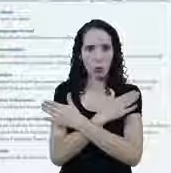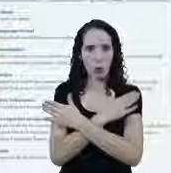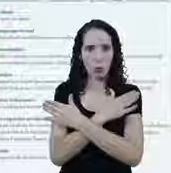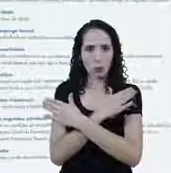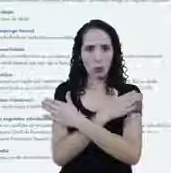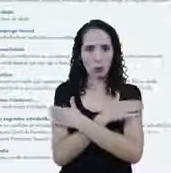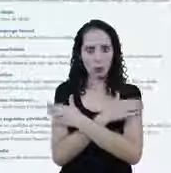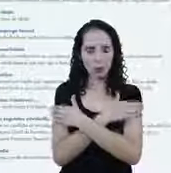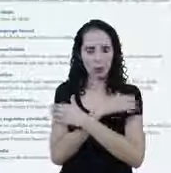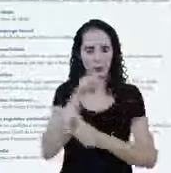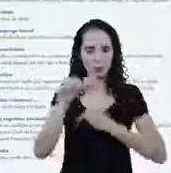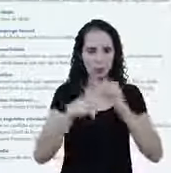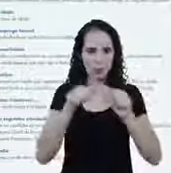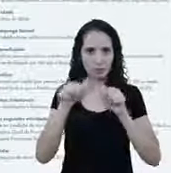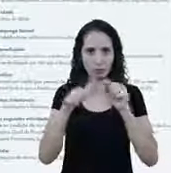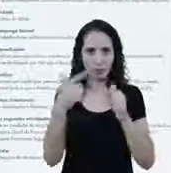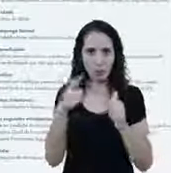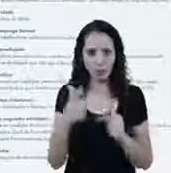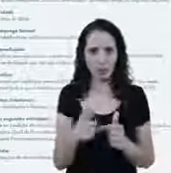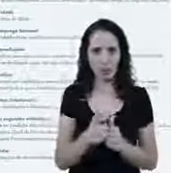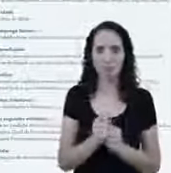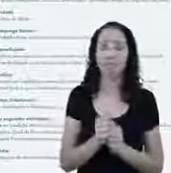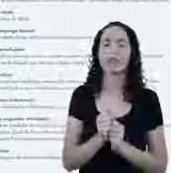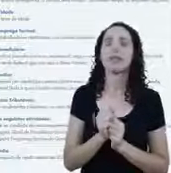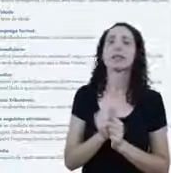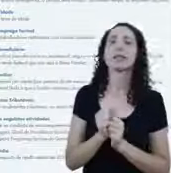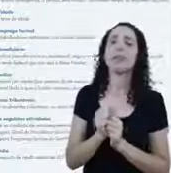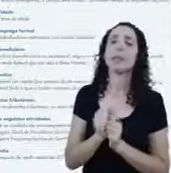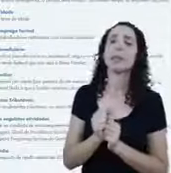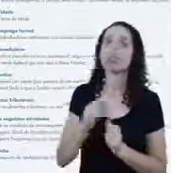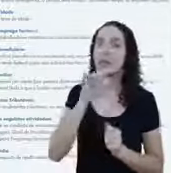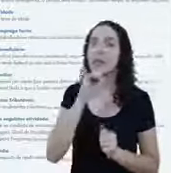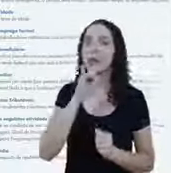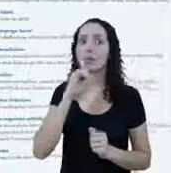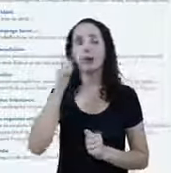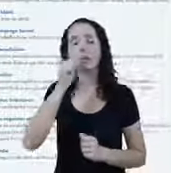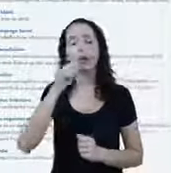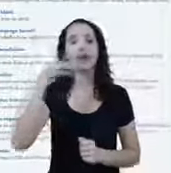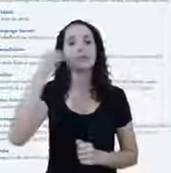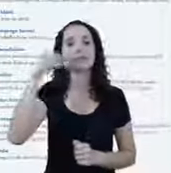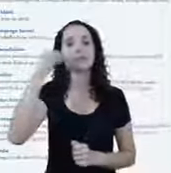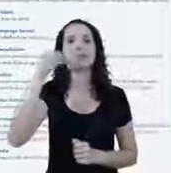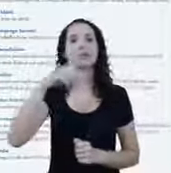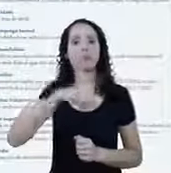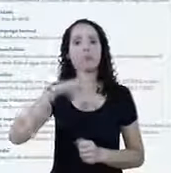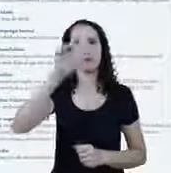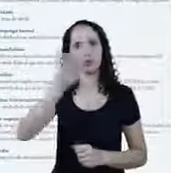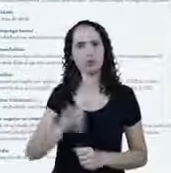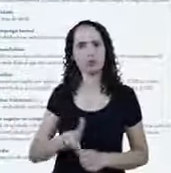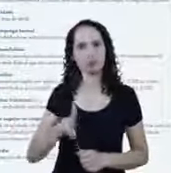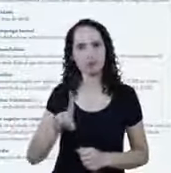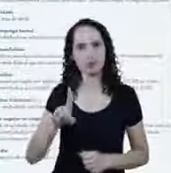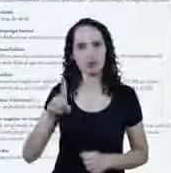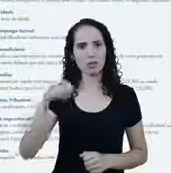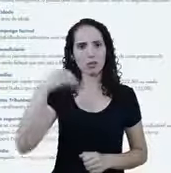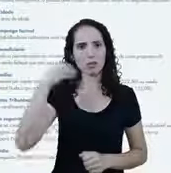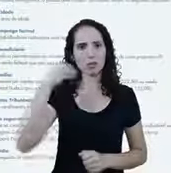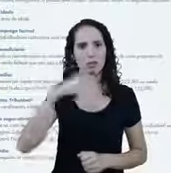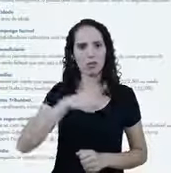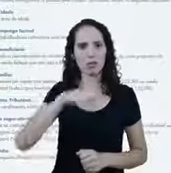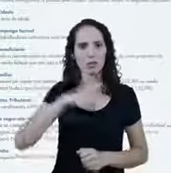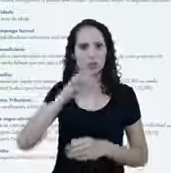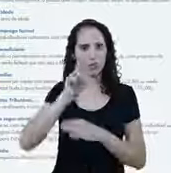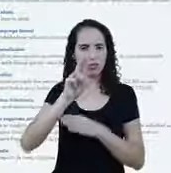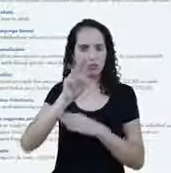desabilitada Ela está desabilitada Mas como ela mesmo Falou Foi na experiência Não tem direito Ao seguro desemprego Então ela tem direito Ah tá ok Desculpa